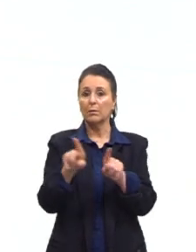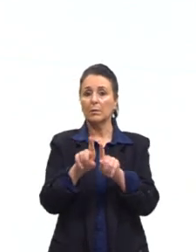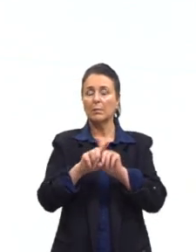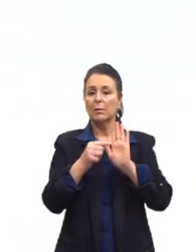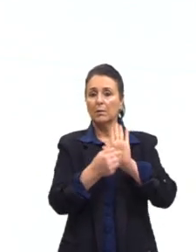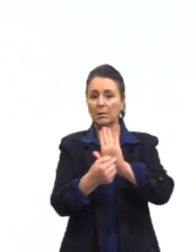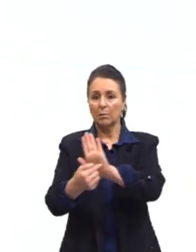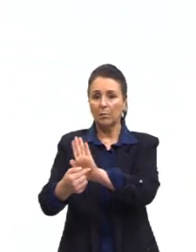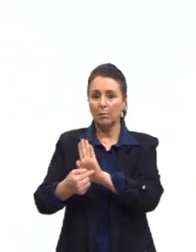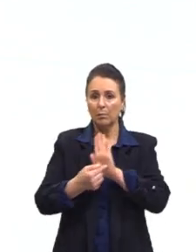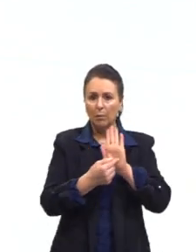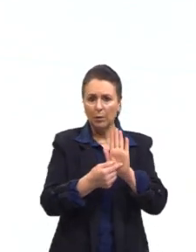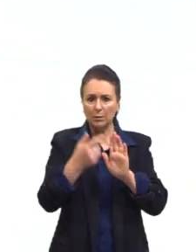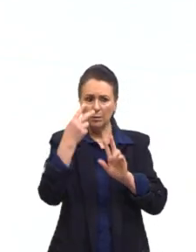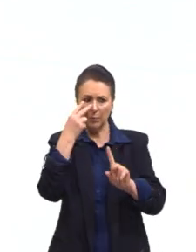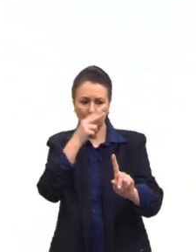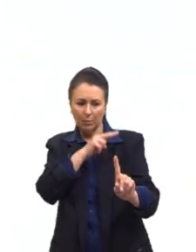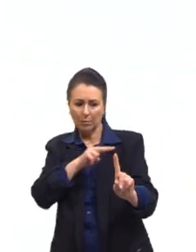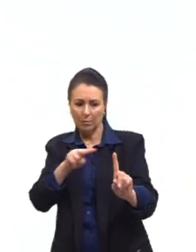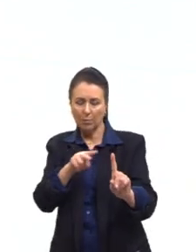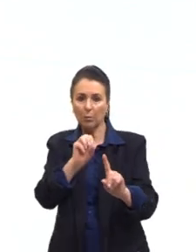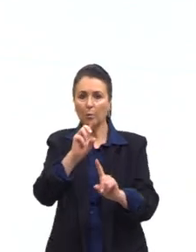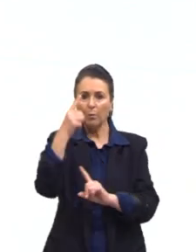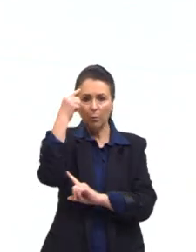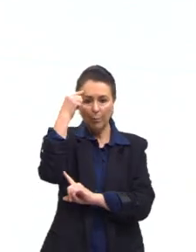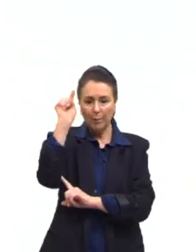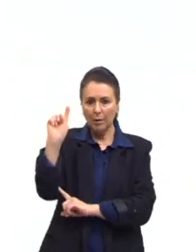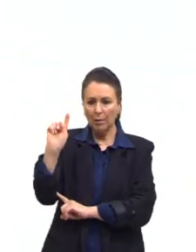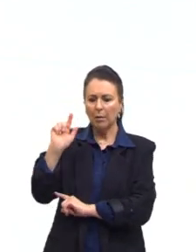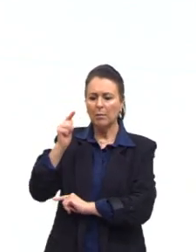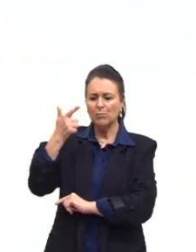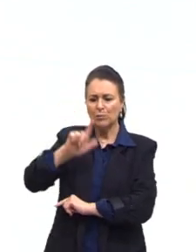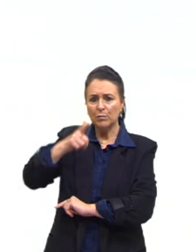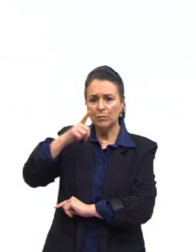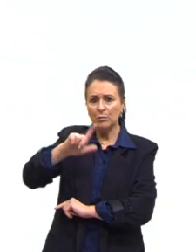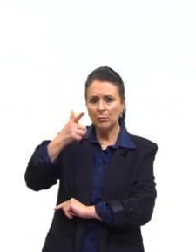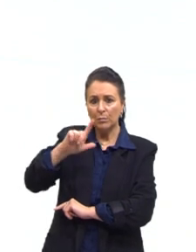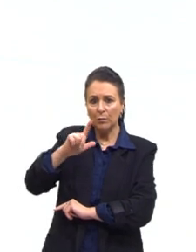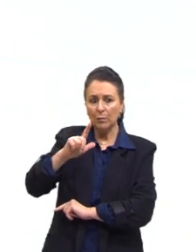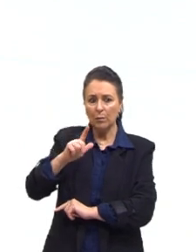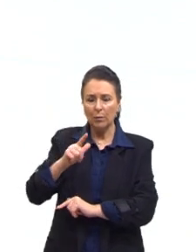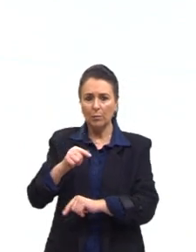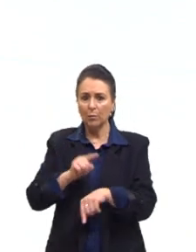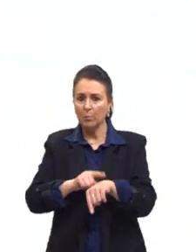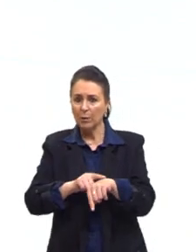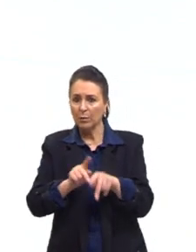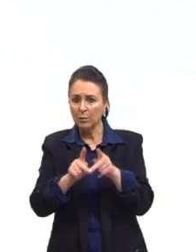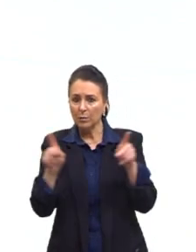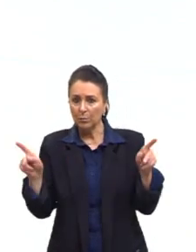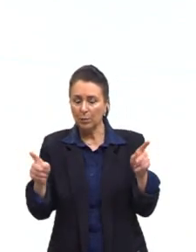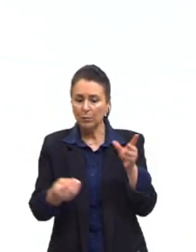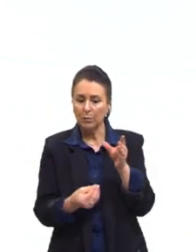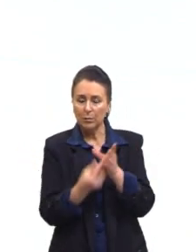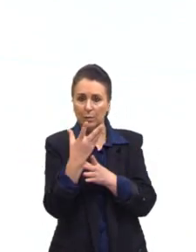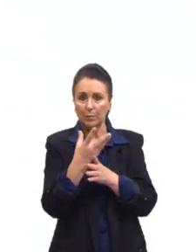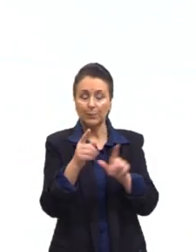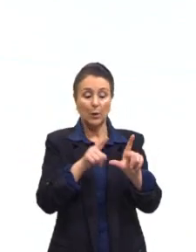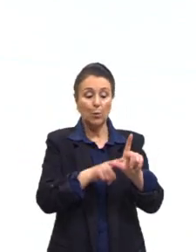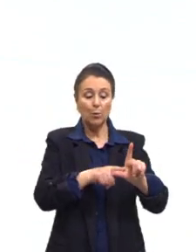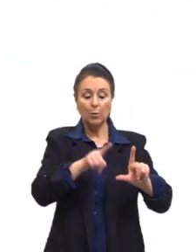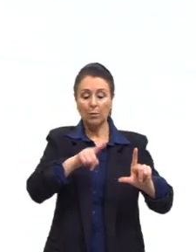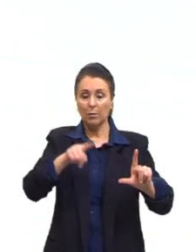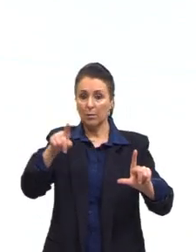indícios de um ponto de vista ou de uma ideia recorrente na época da produção. Já os gráficos têm